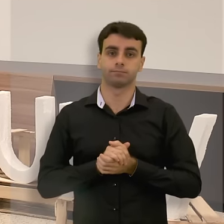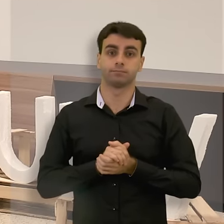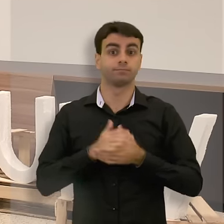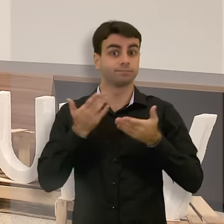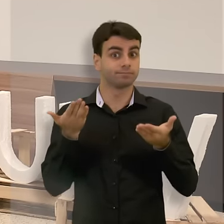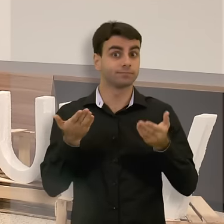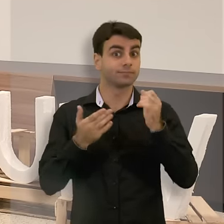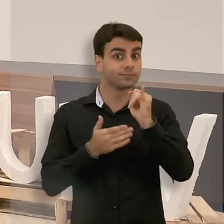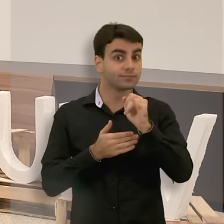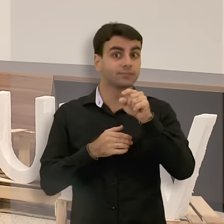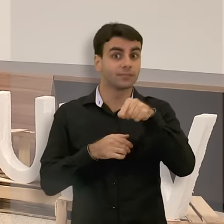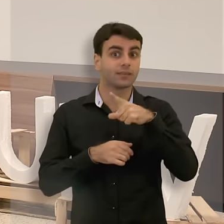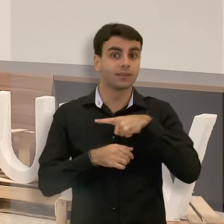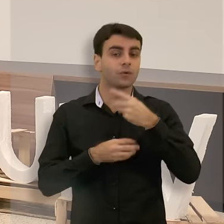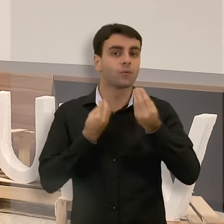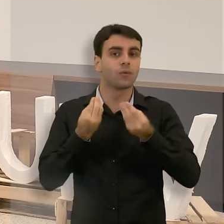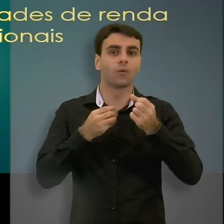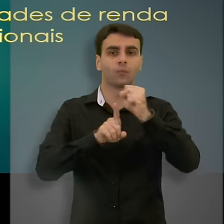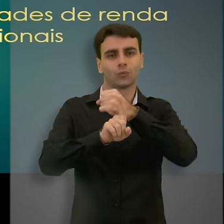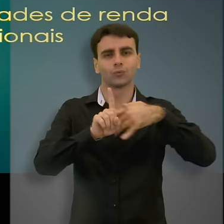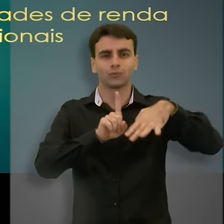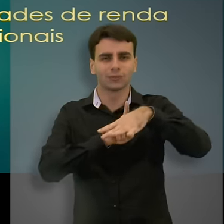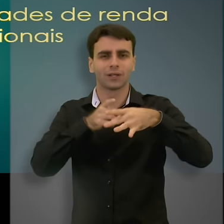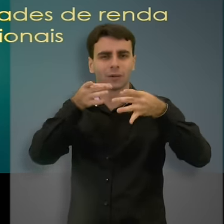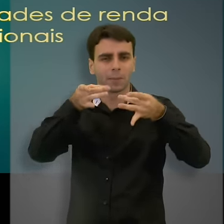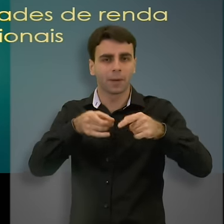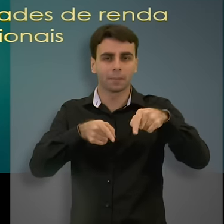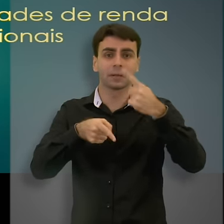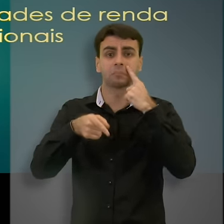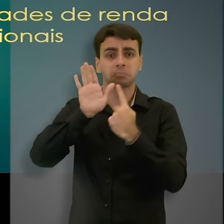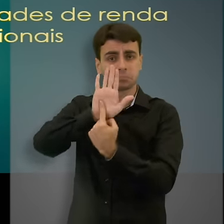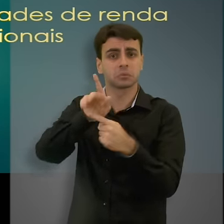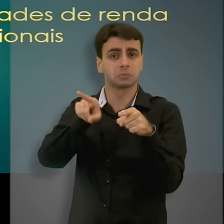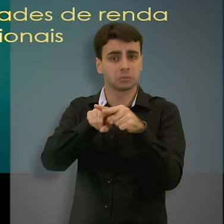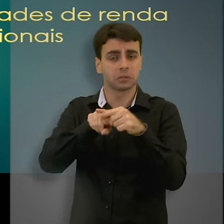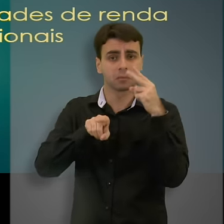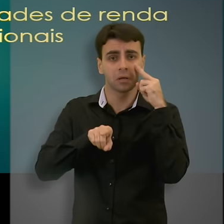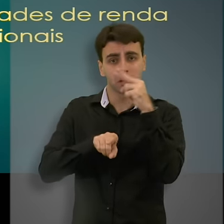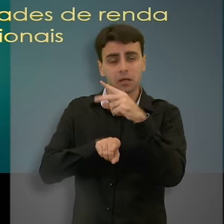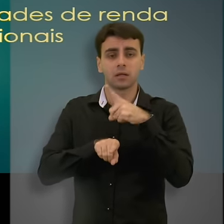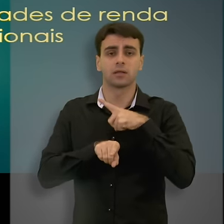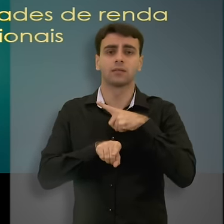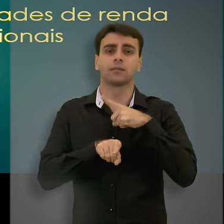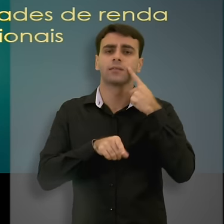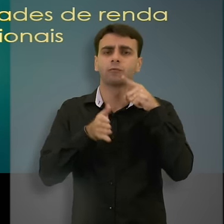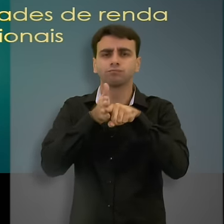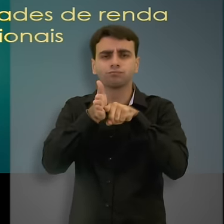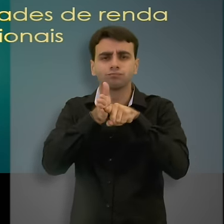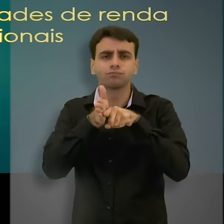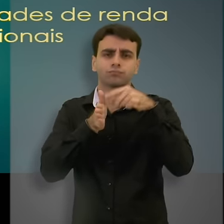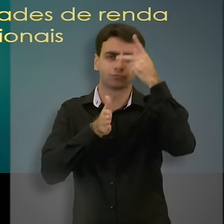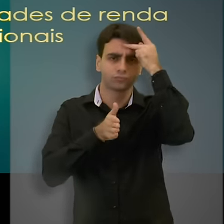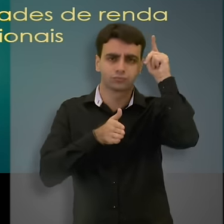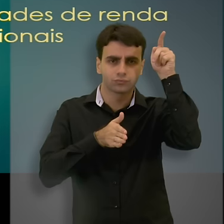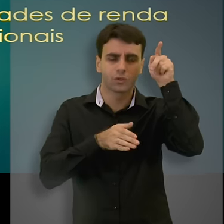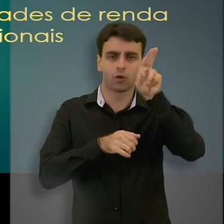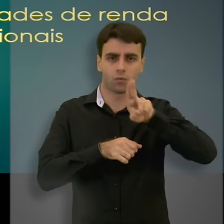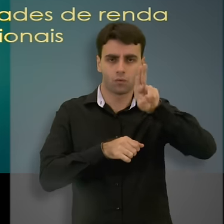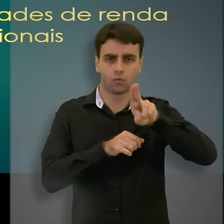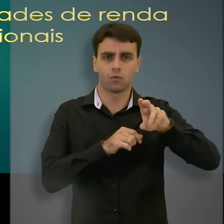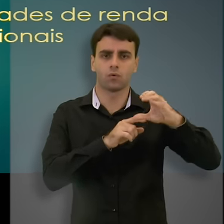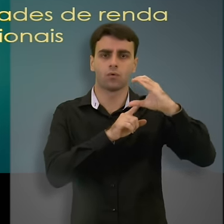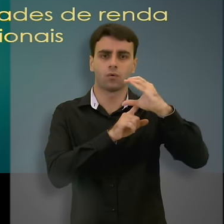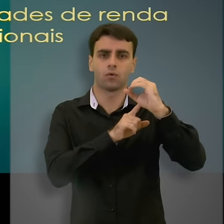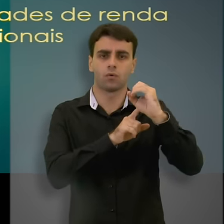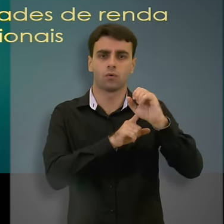Quando eu falo de determinantes sociais, eu estou me referindo a dados como esse. um pesquisador da Universidade de Colúmbia, ele